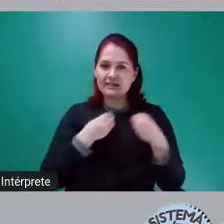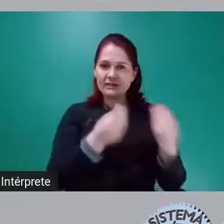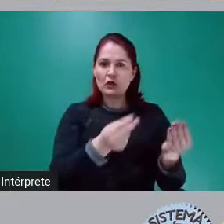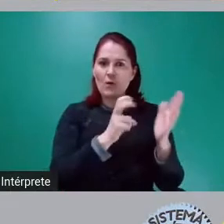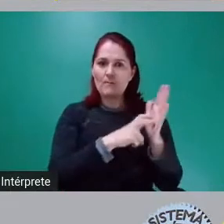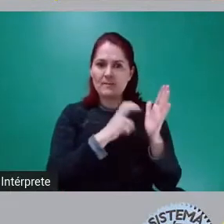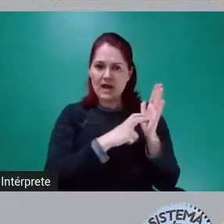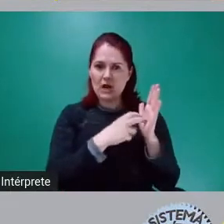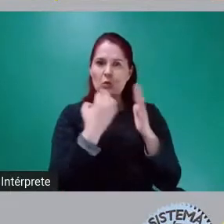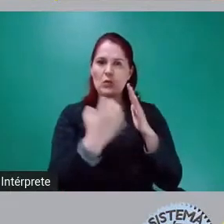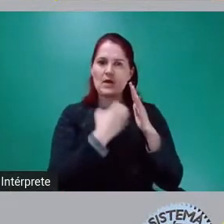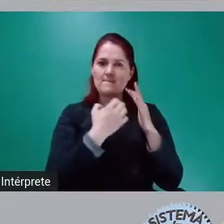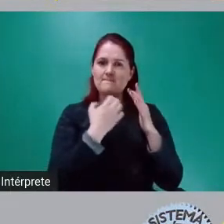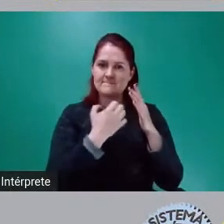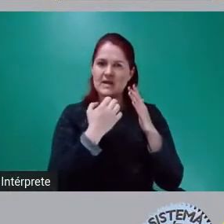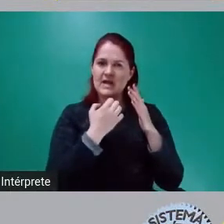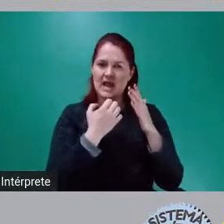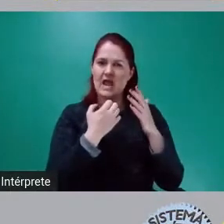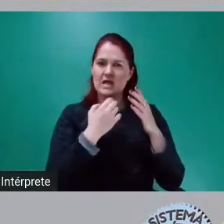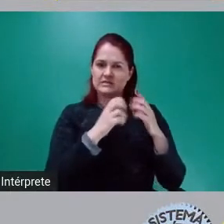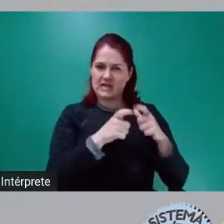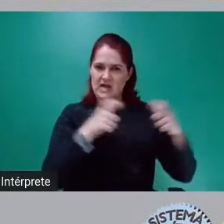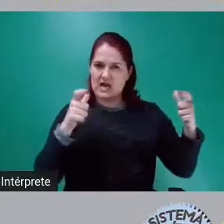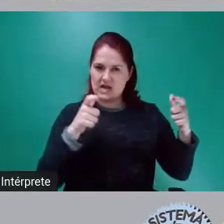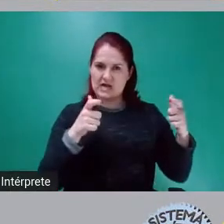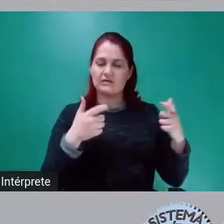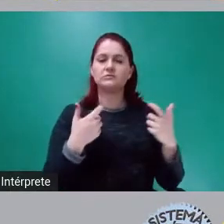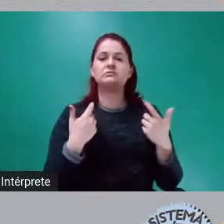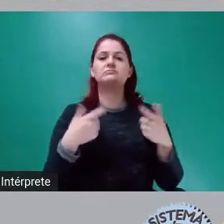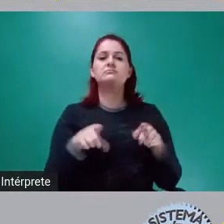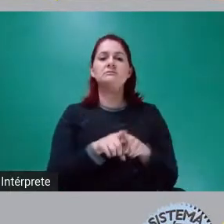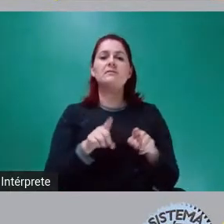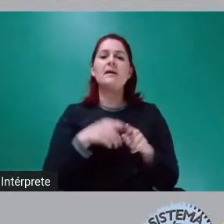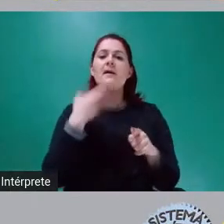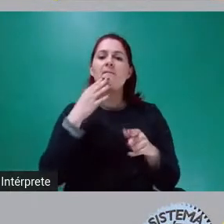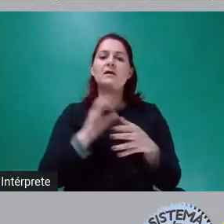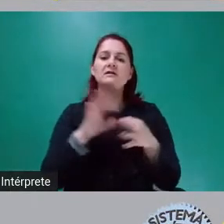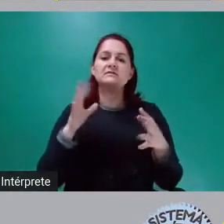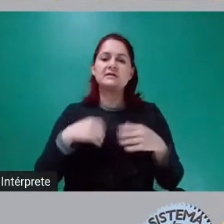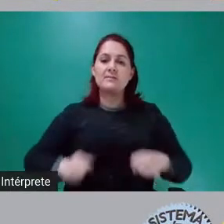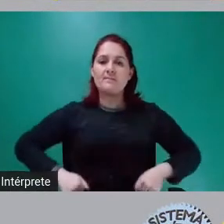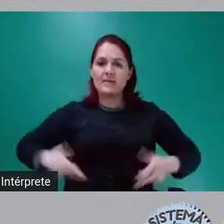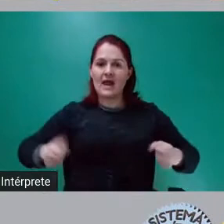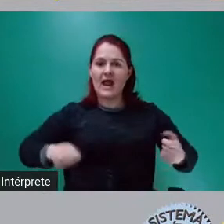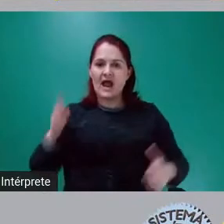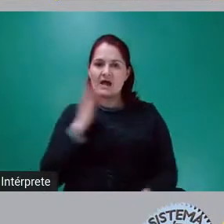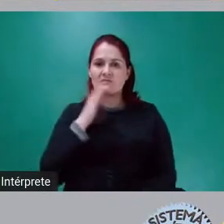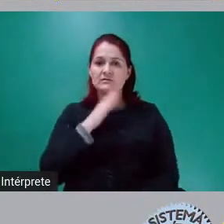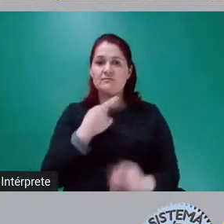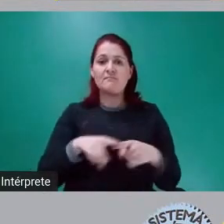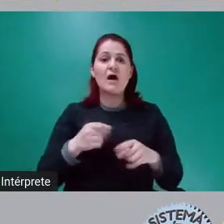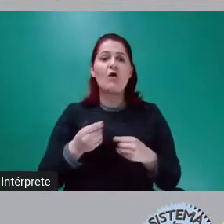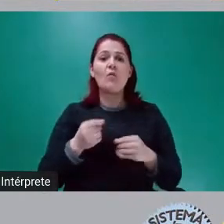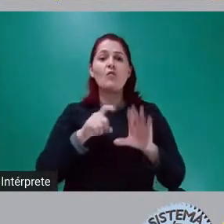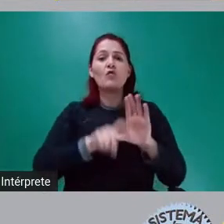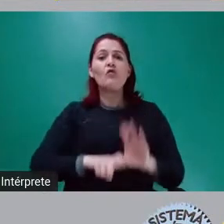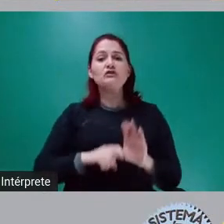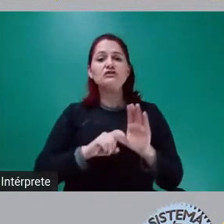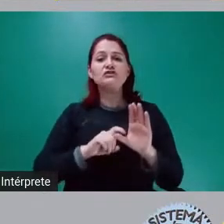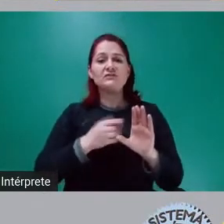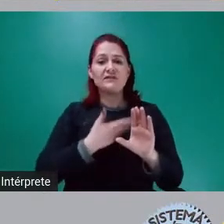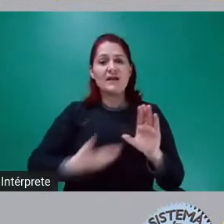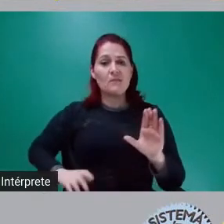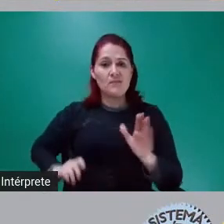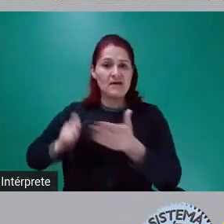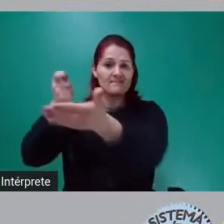uma licença para fazer gastos emergenciais, mas financiados como? Pela dívida pública. Então, a